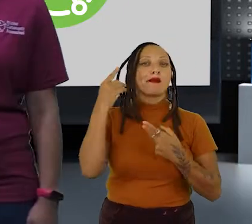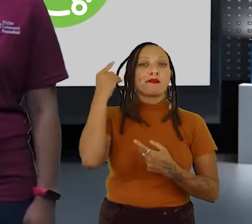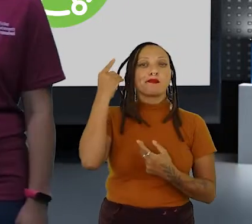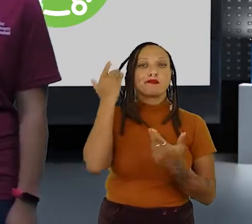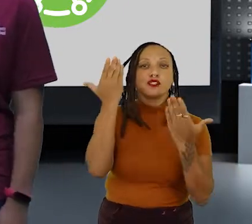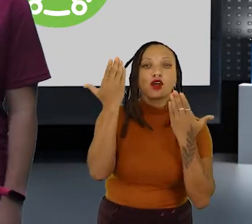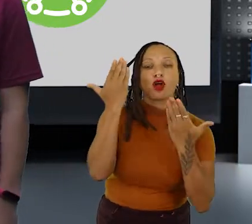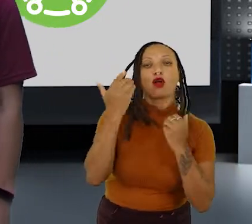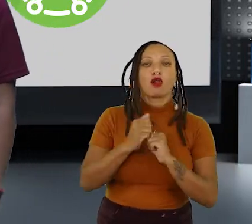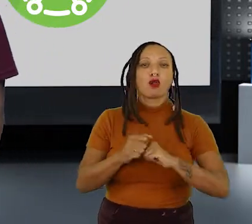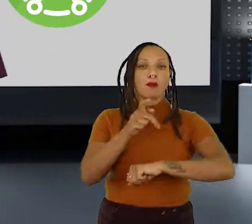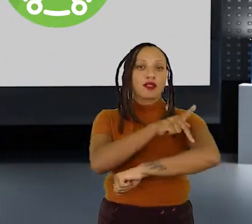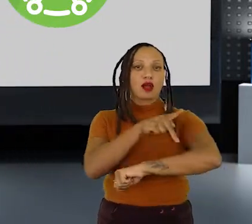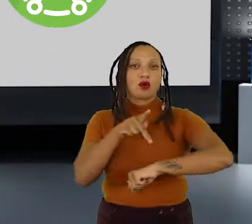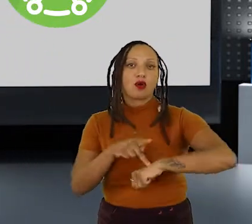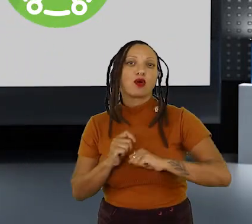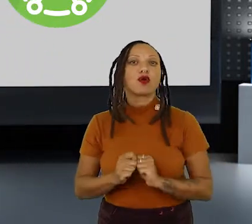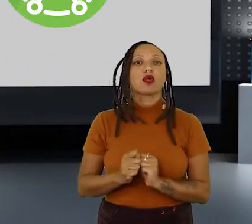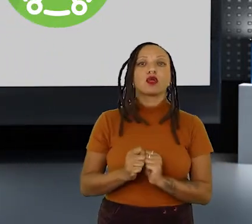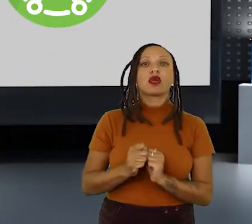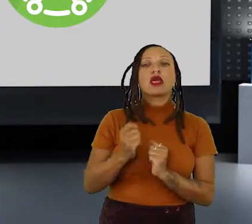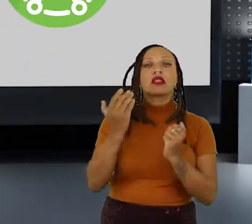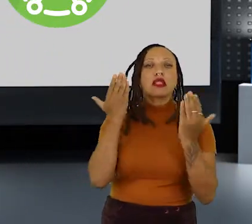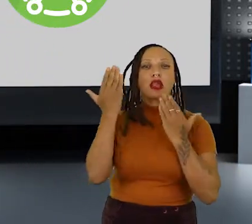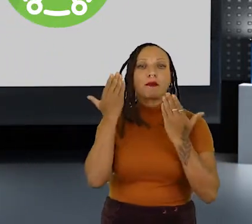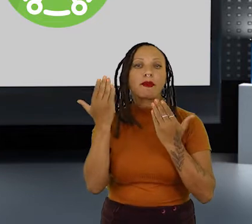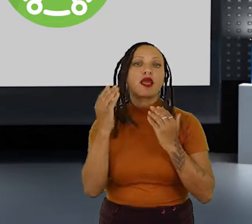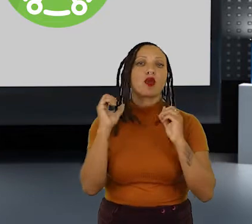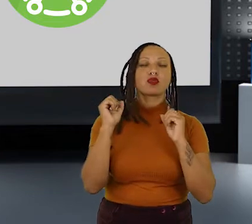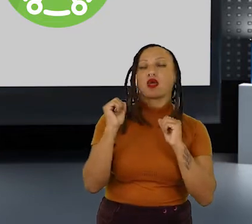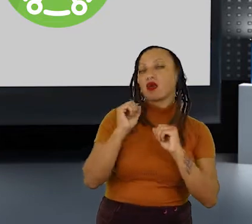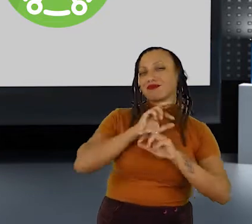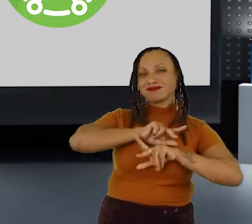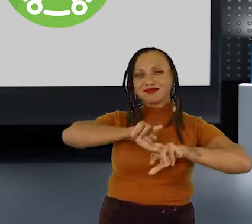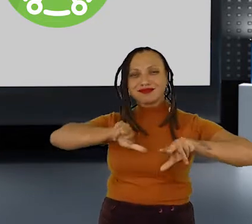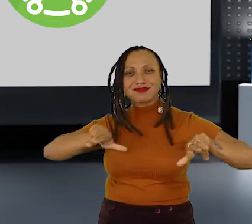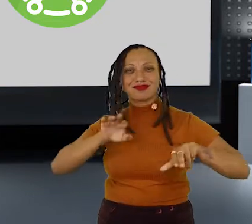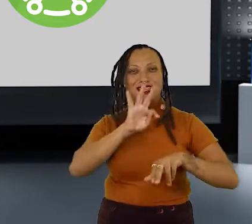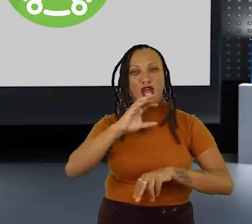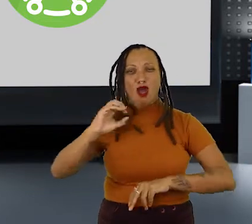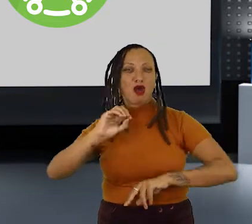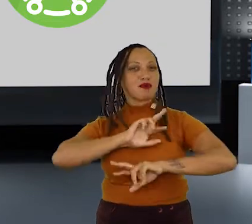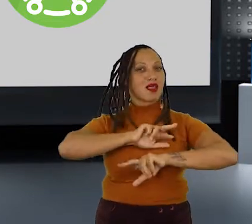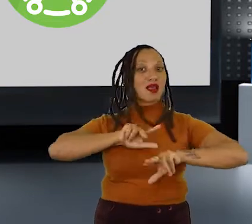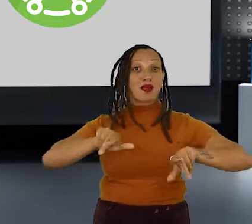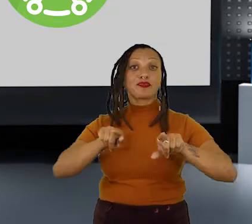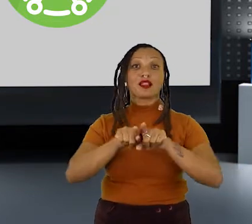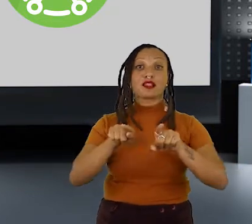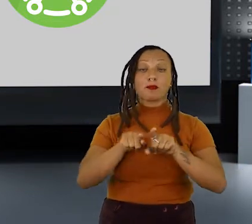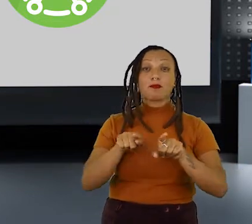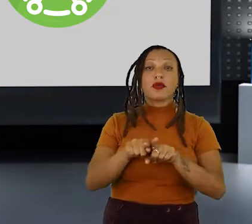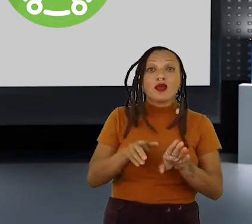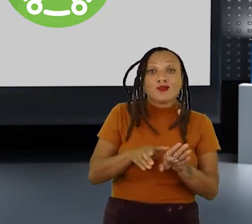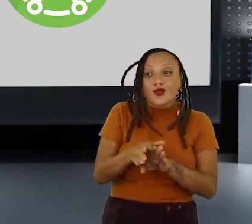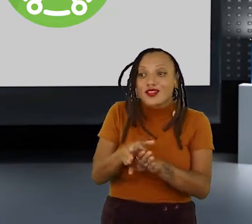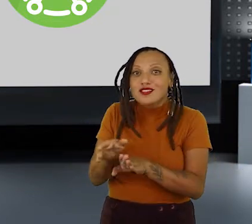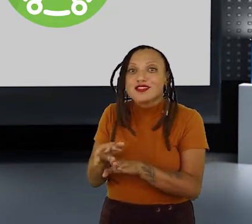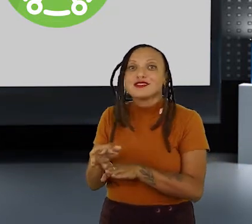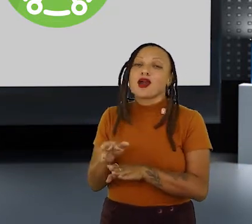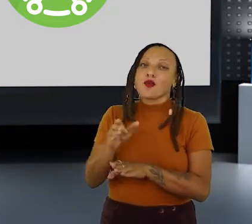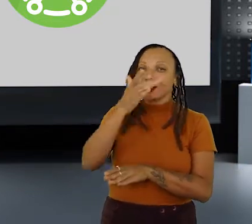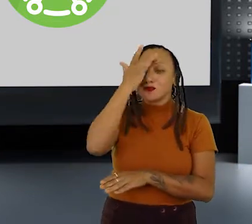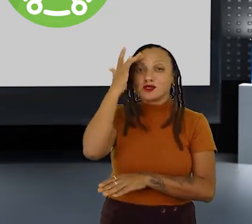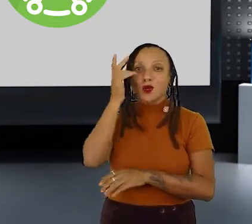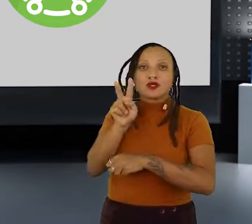fisioterapeutas, terapeutas ocupacionais, entre outros. Além da indispensável orientação aos pais ou cuidadores. É